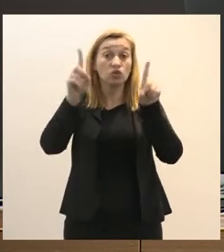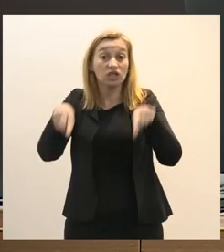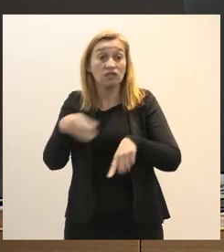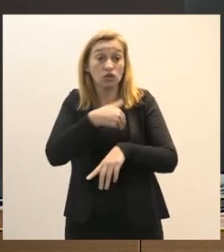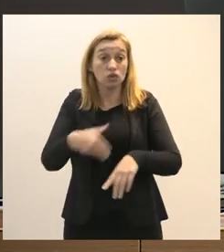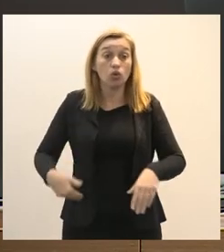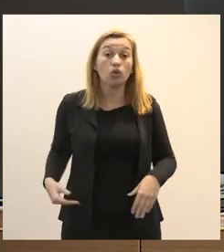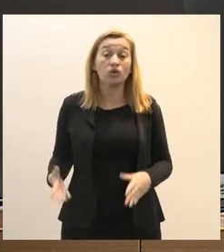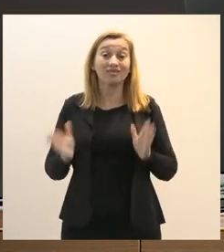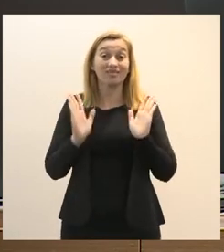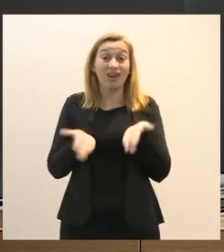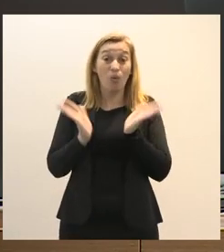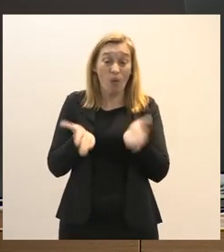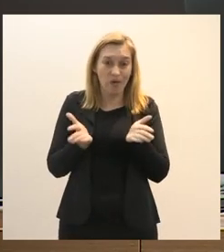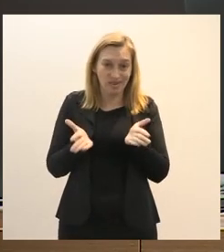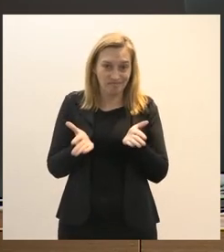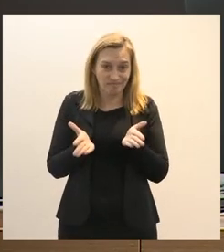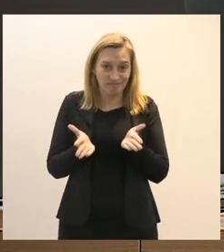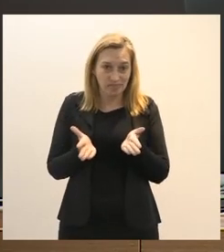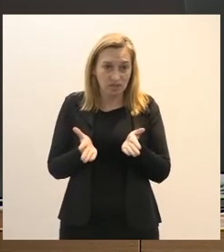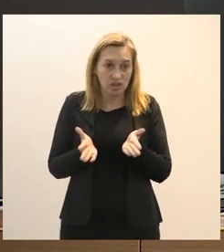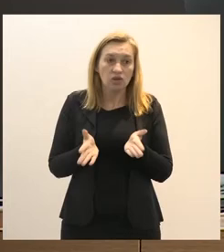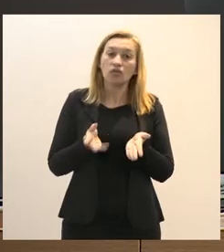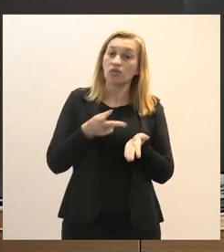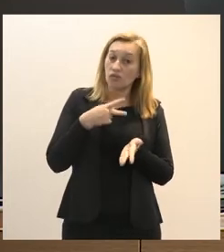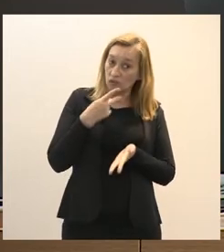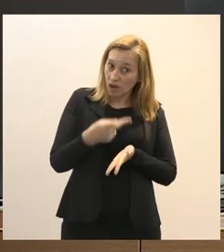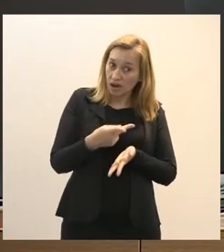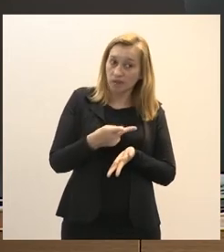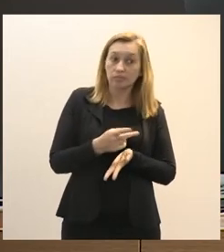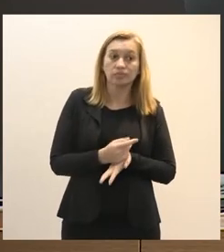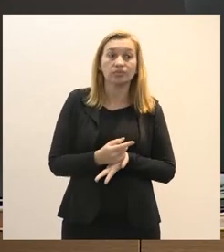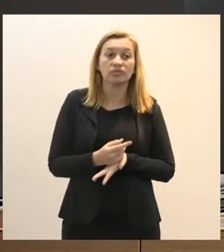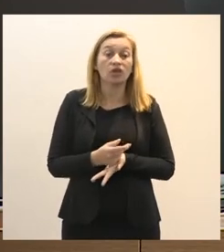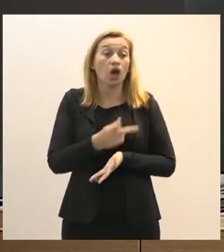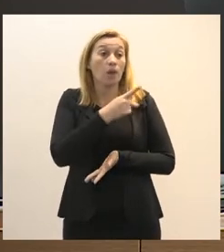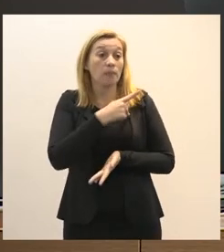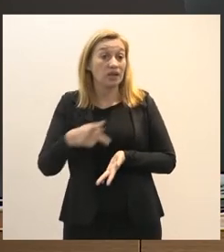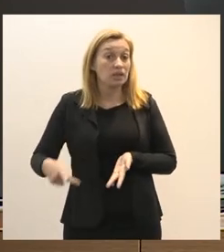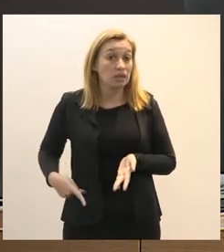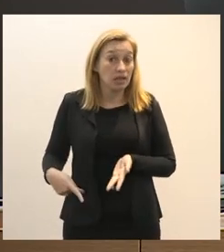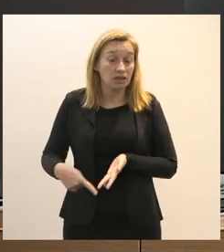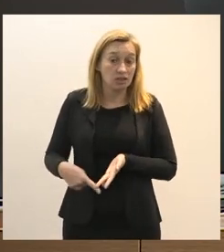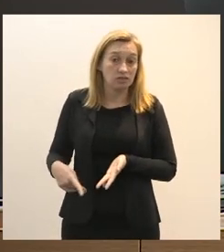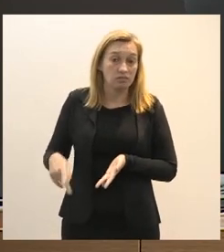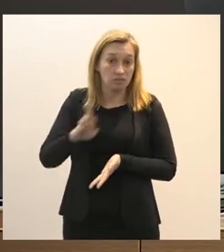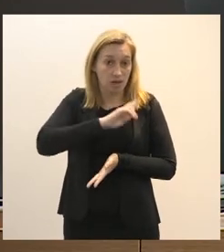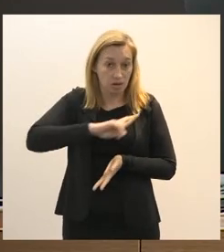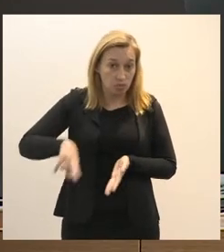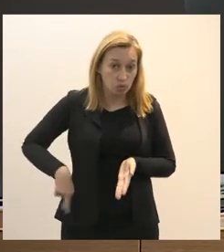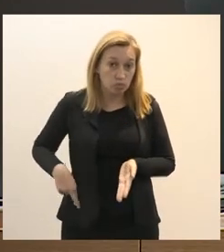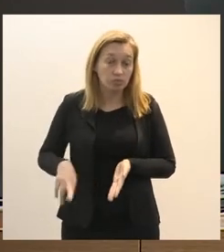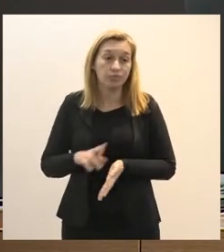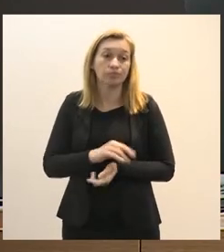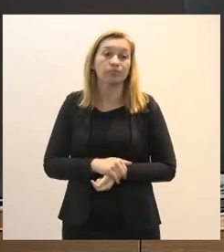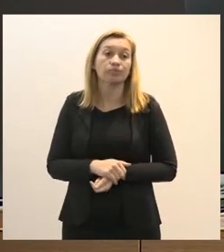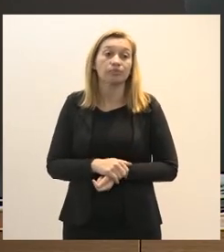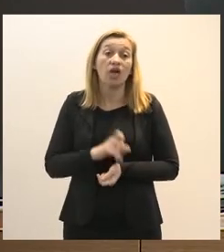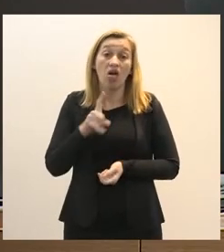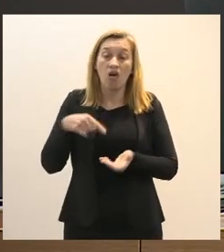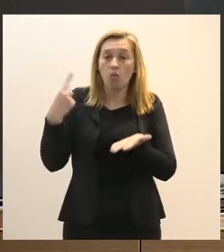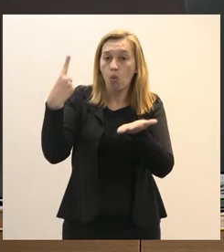atuais isto é dito foi dito pelo presidente da república é um